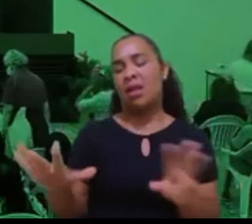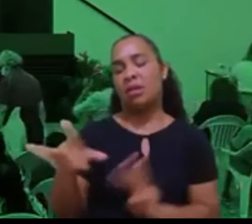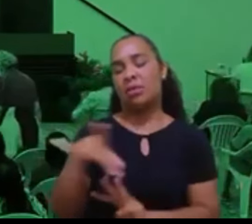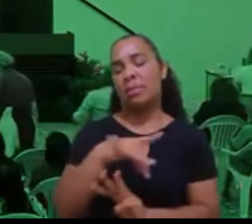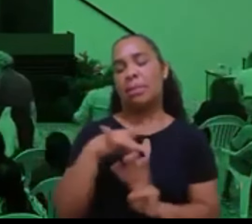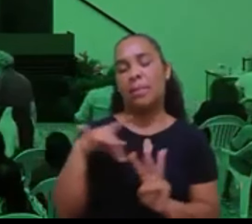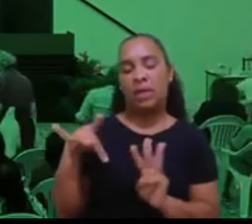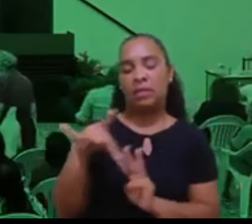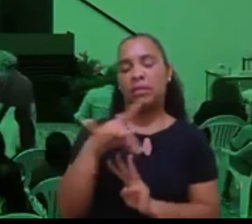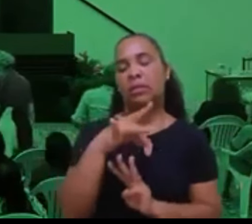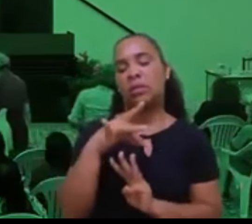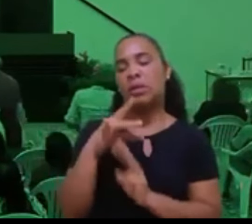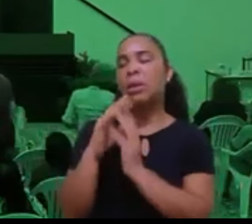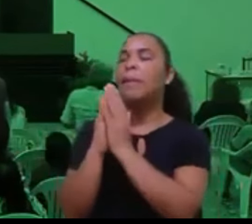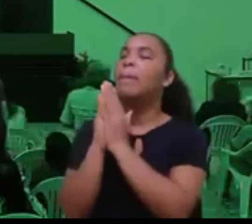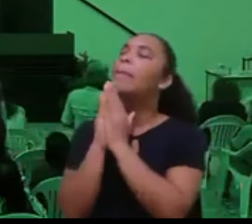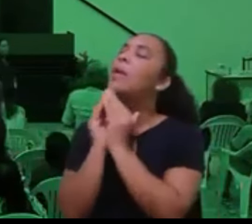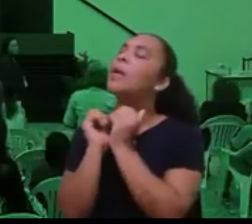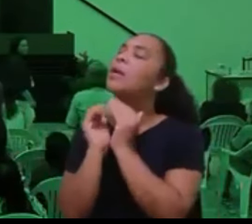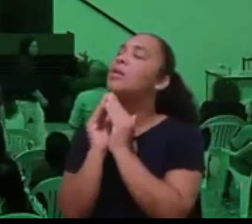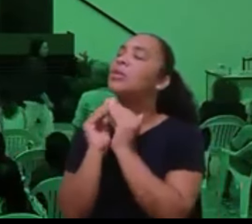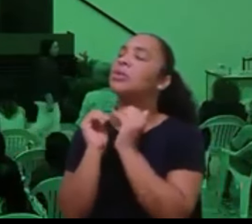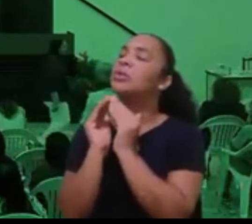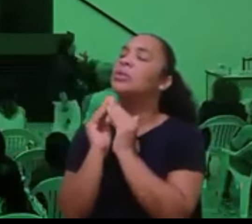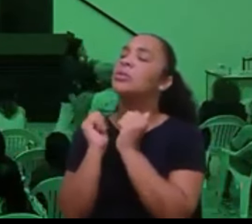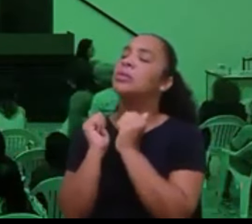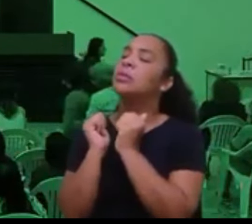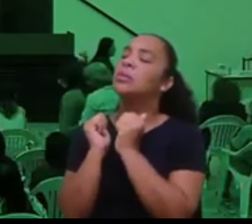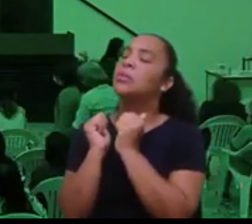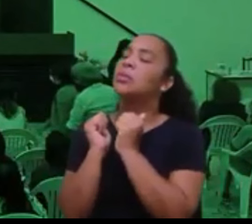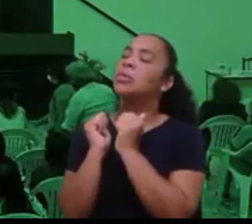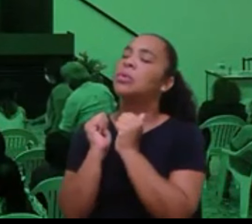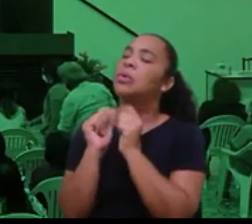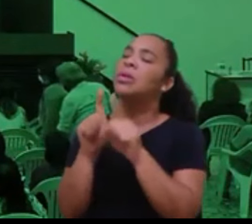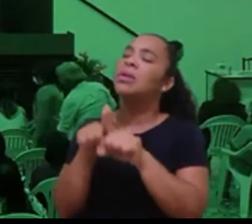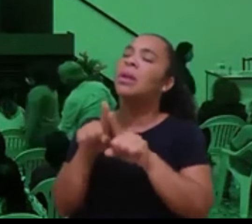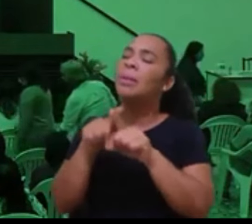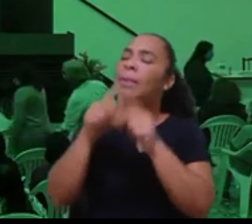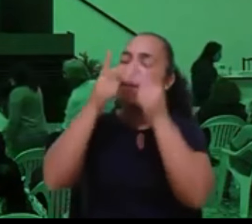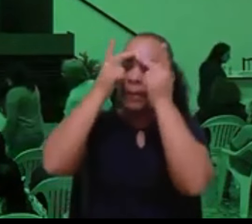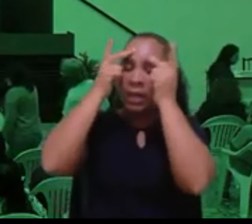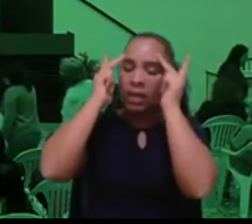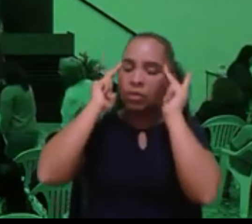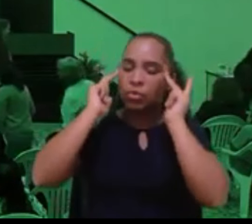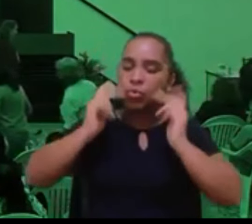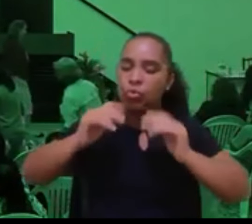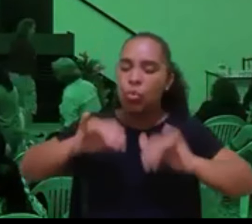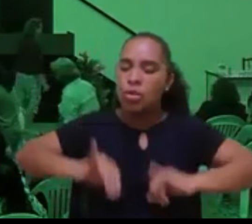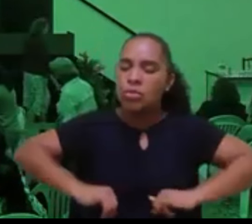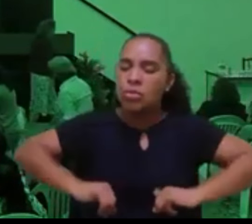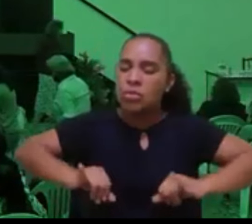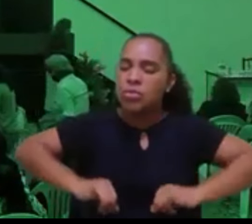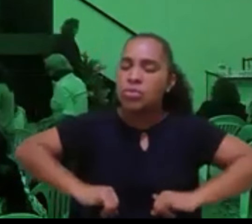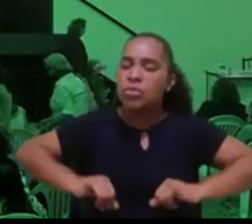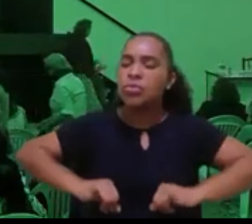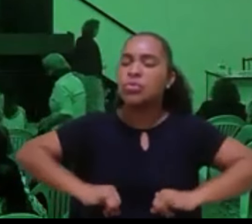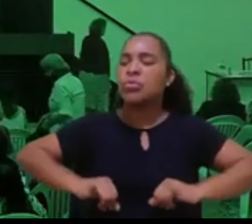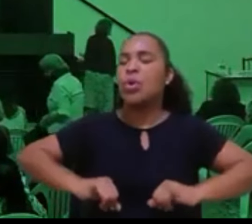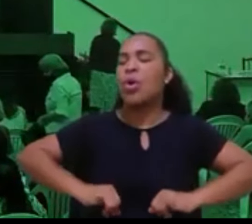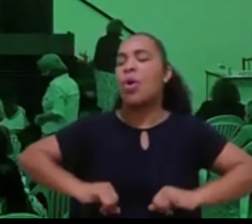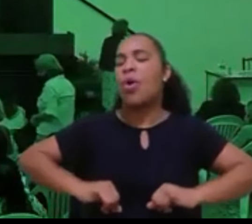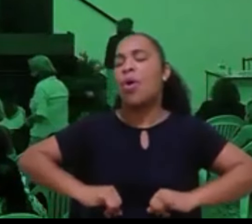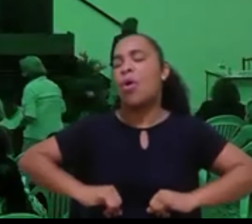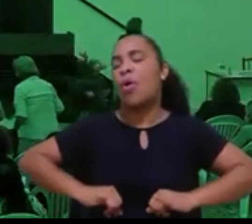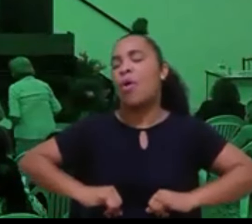Pedimos-te pelos filhos do Calvário, os irmãos sofredores que nos